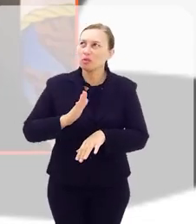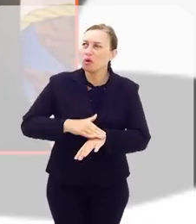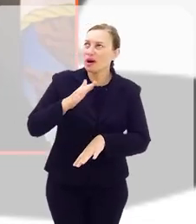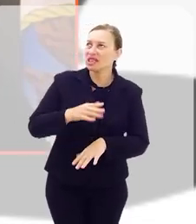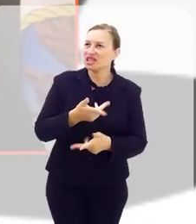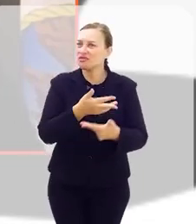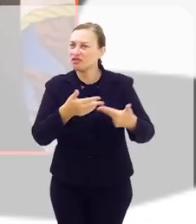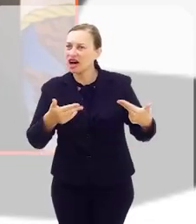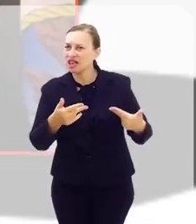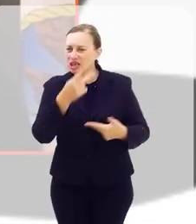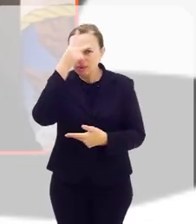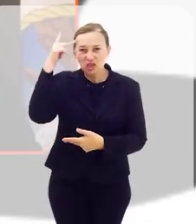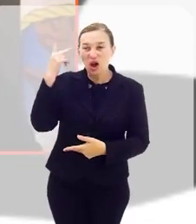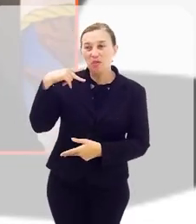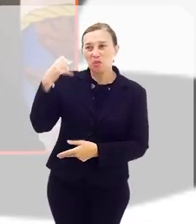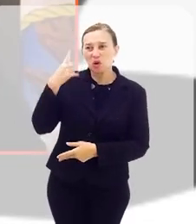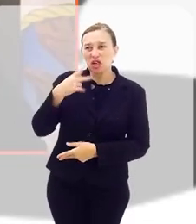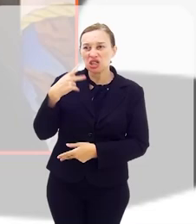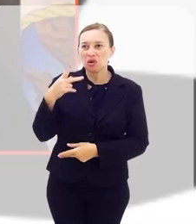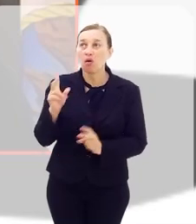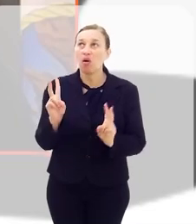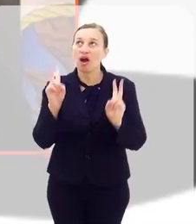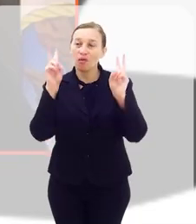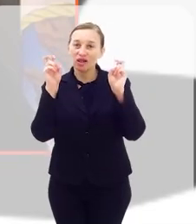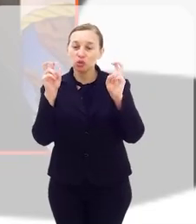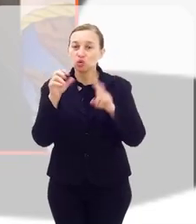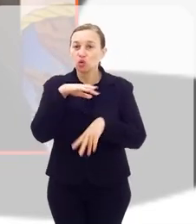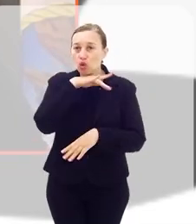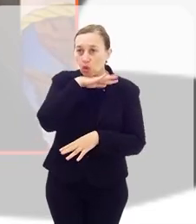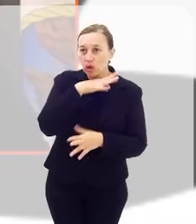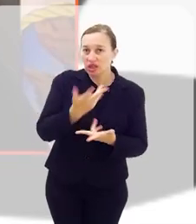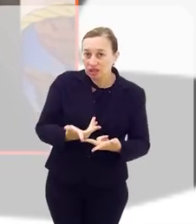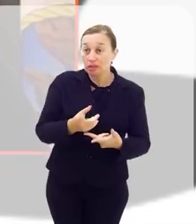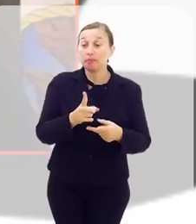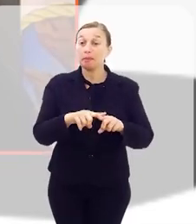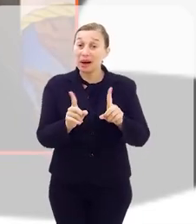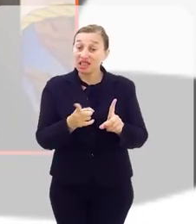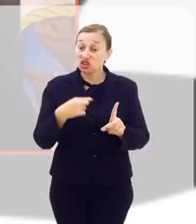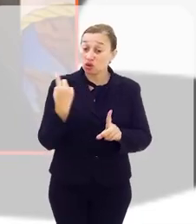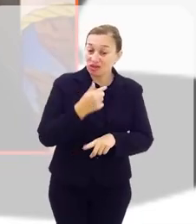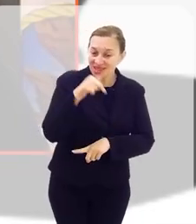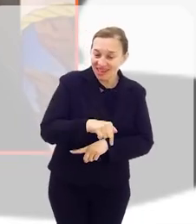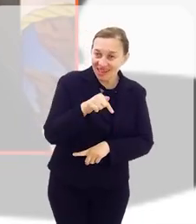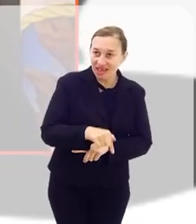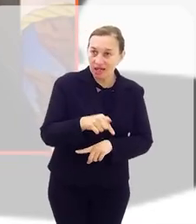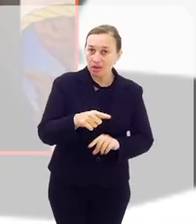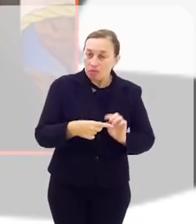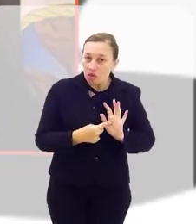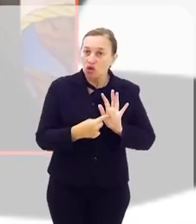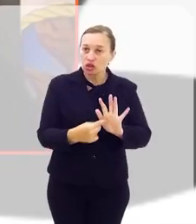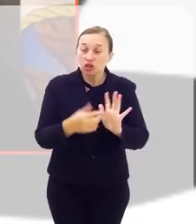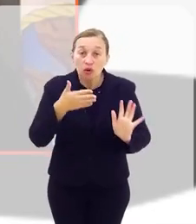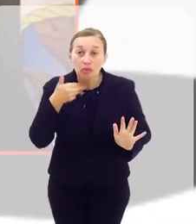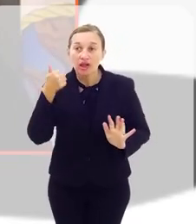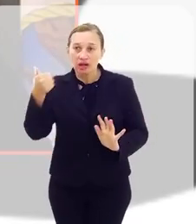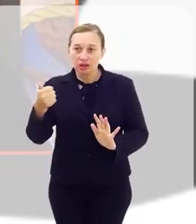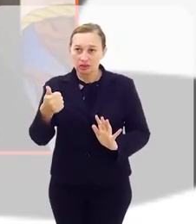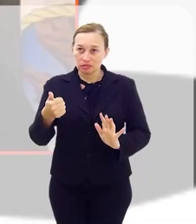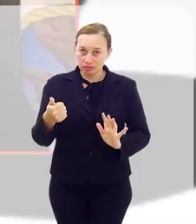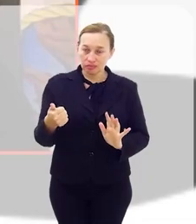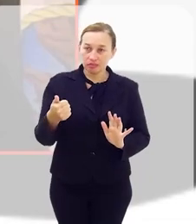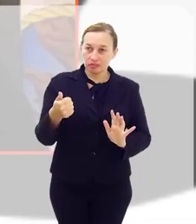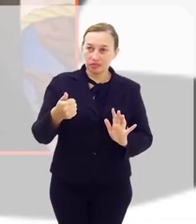que, para muitas pessoas, a política é um assunto falido. Nós estamos aqui buscando, da melhor forma possível,